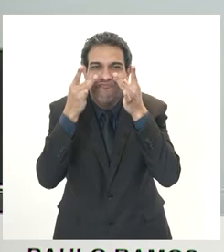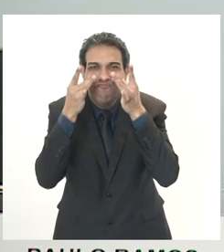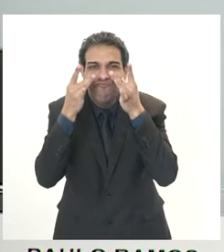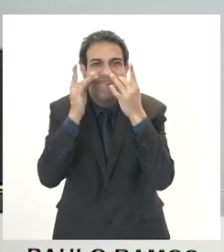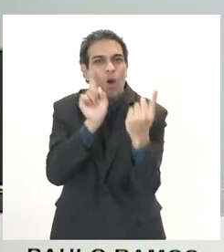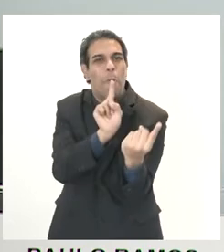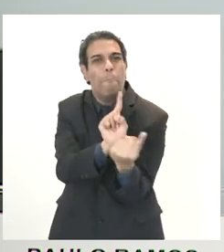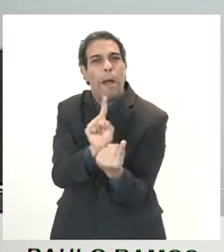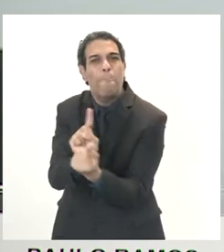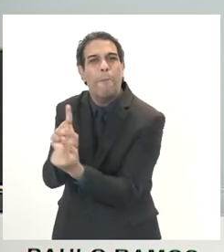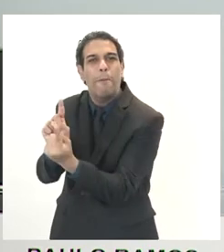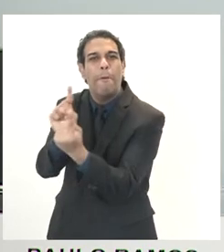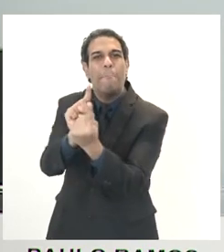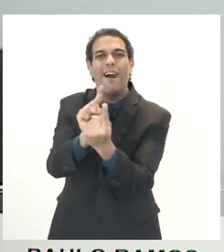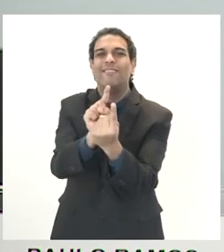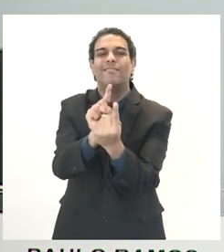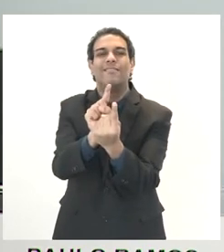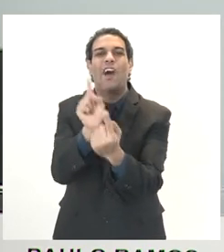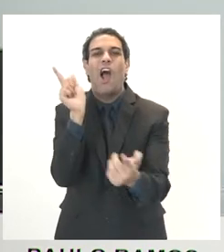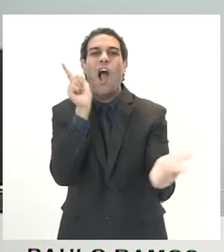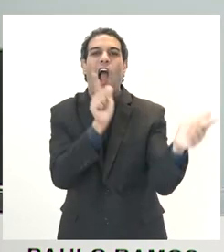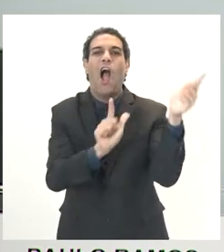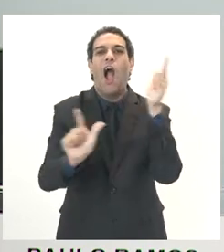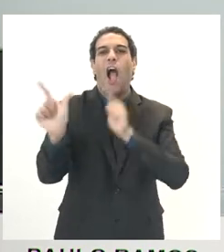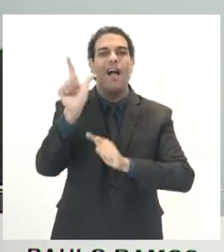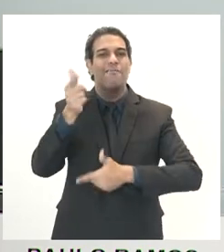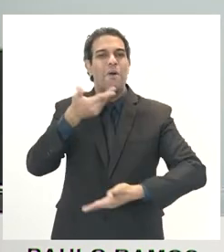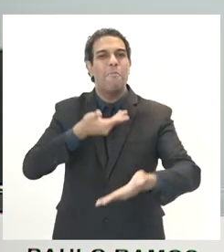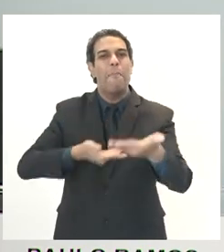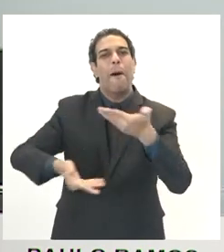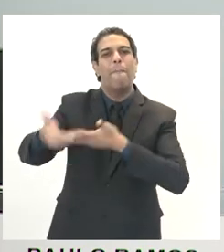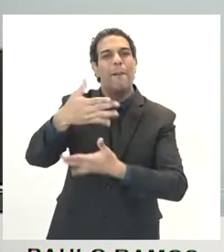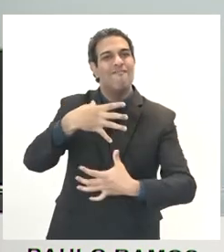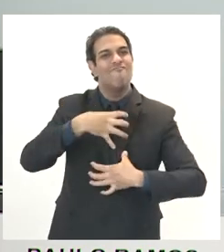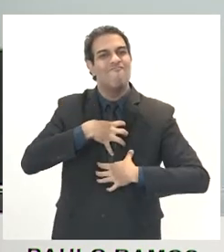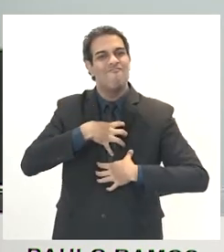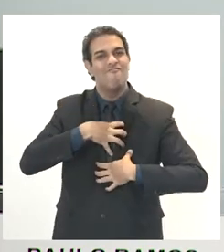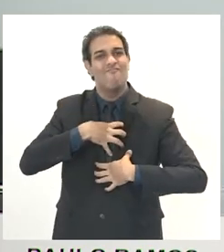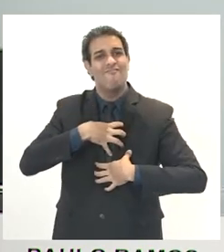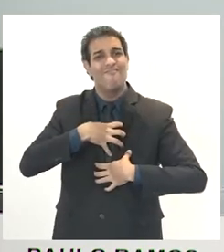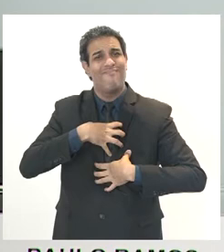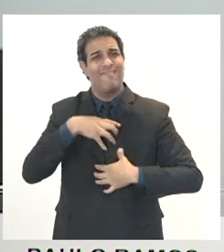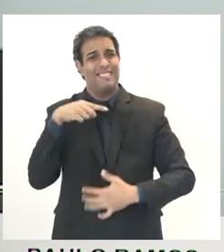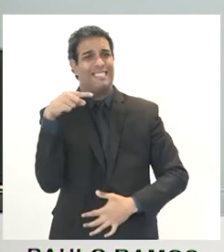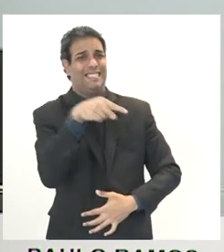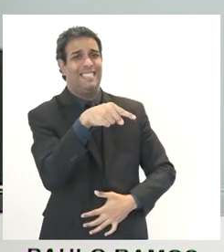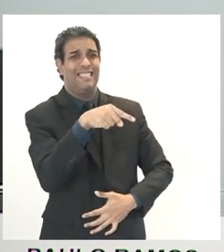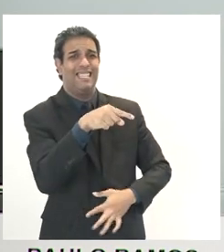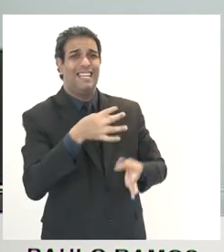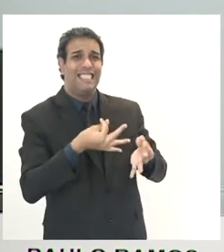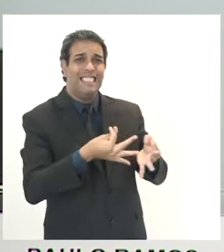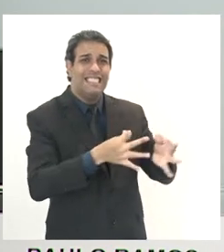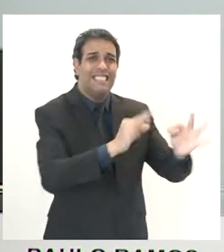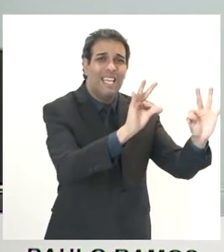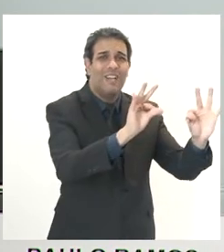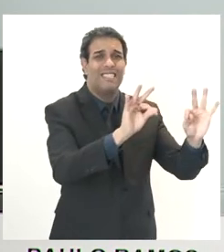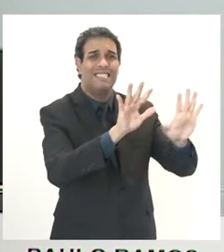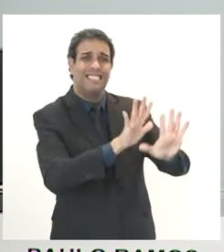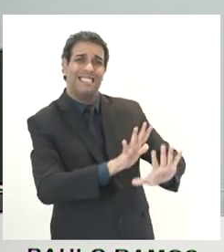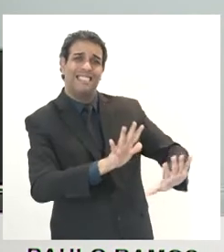a audição, o paladar. Eu ainda não me distanciei dos